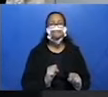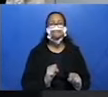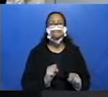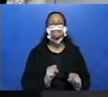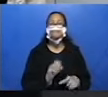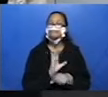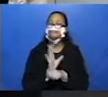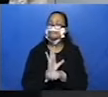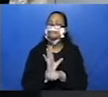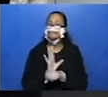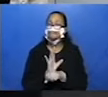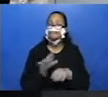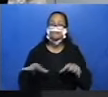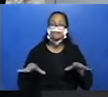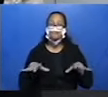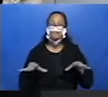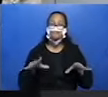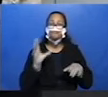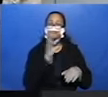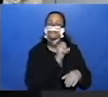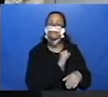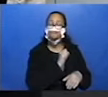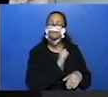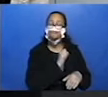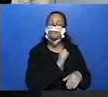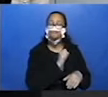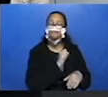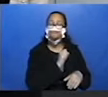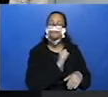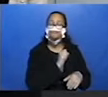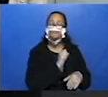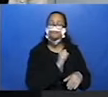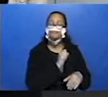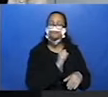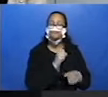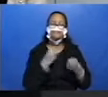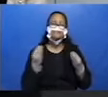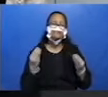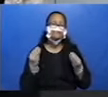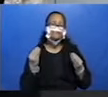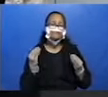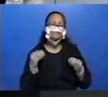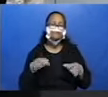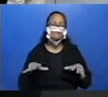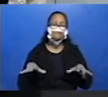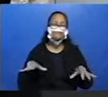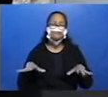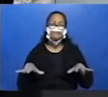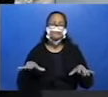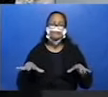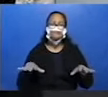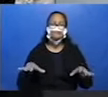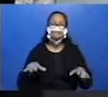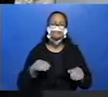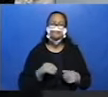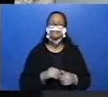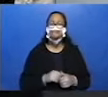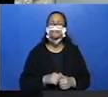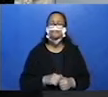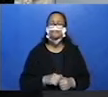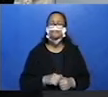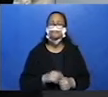rápido, né? Então, a maneira, o modo como ela se movia, tá bom? Até aqui, tranquilo?